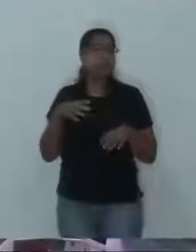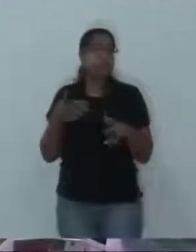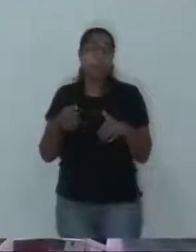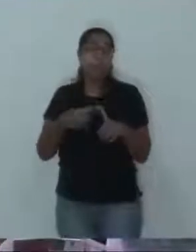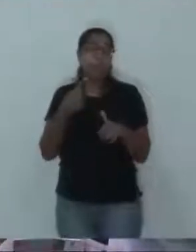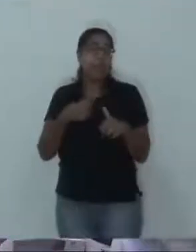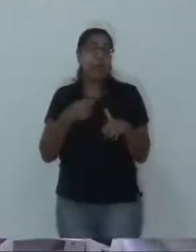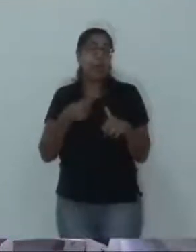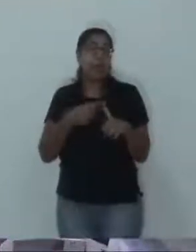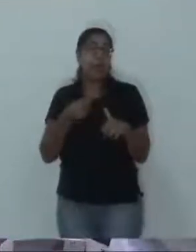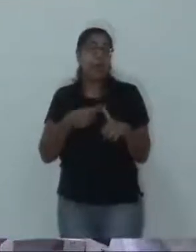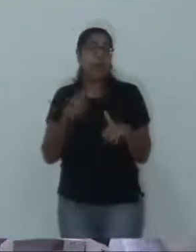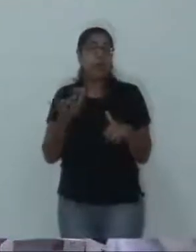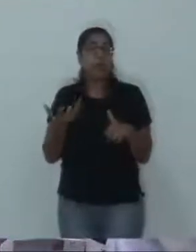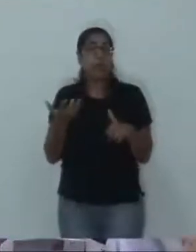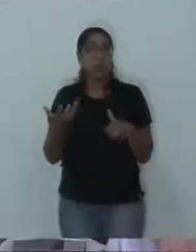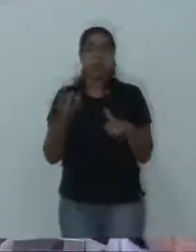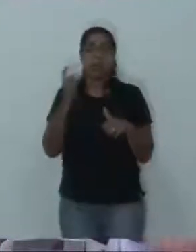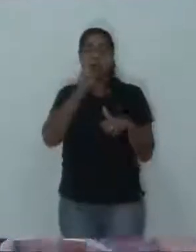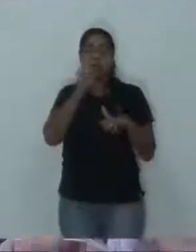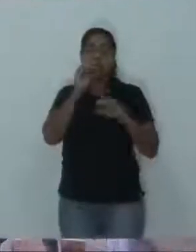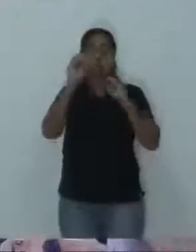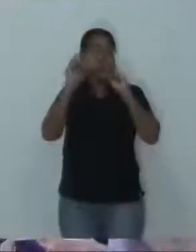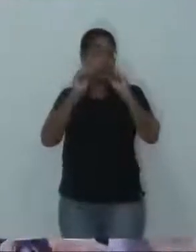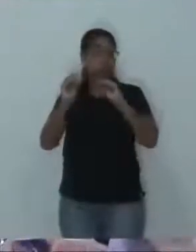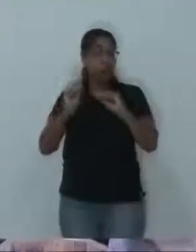cabíveis, os fatos alegados,